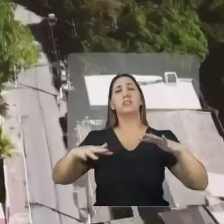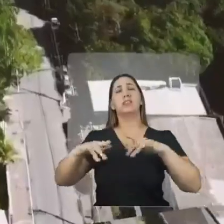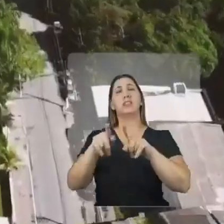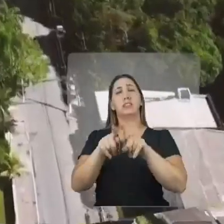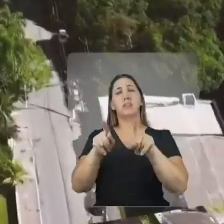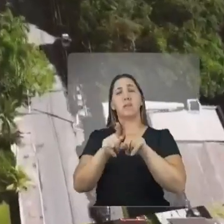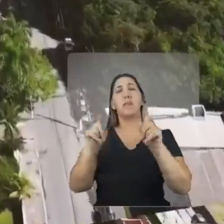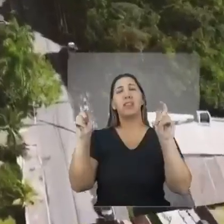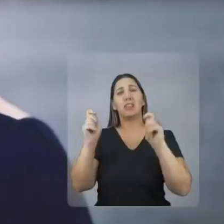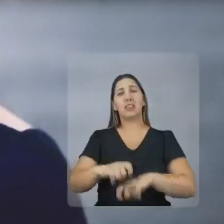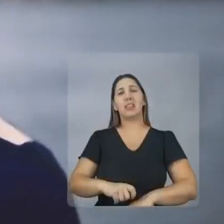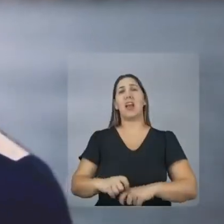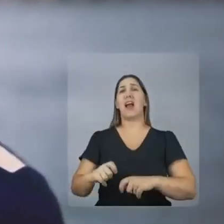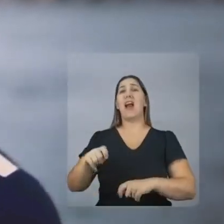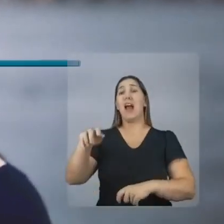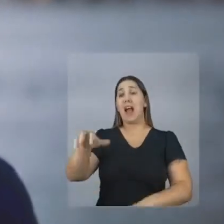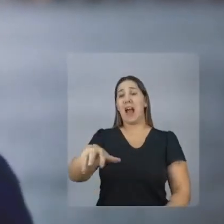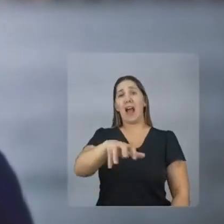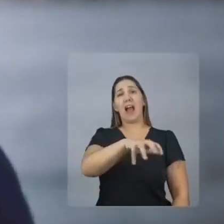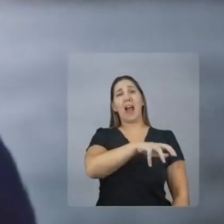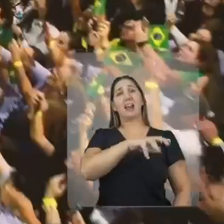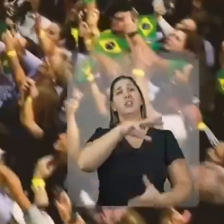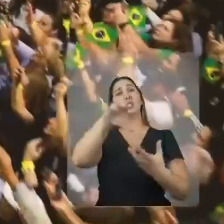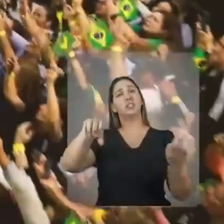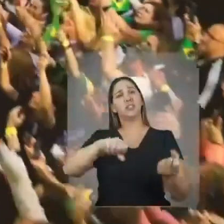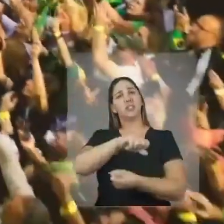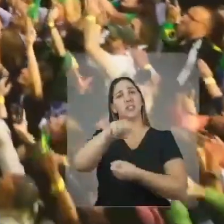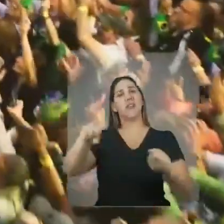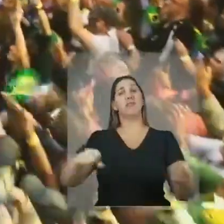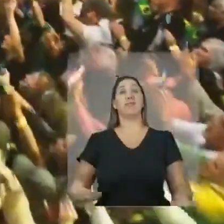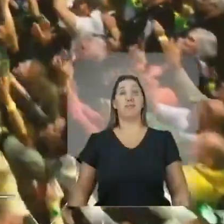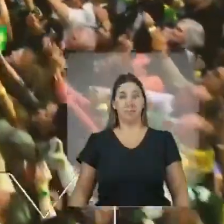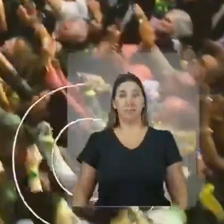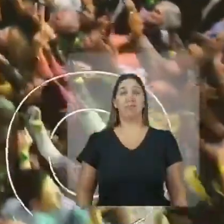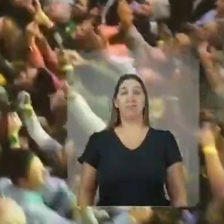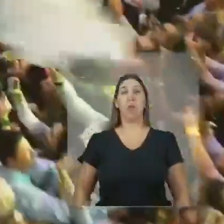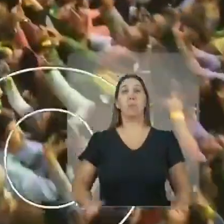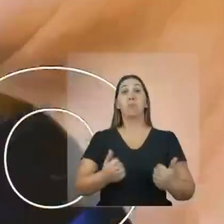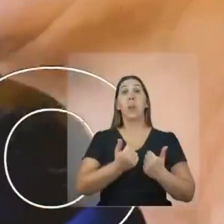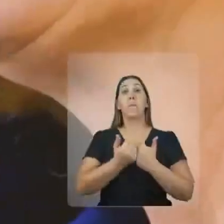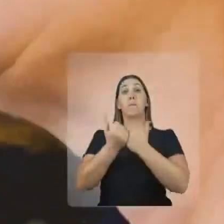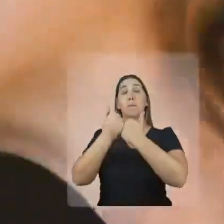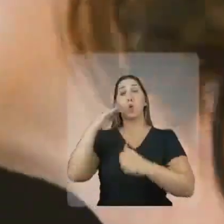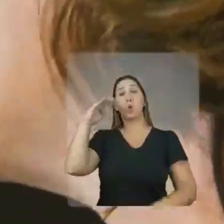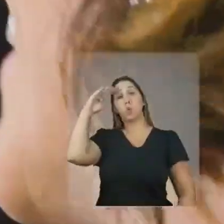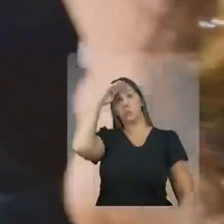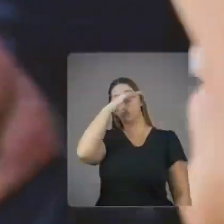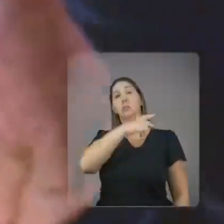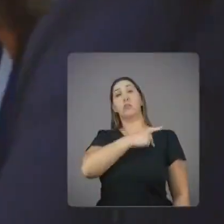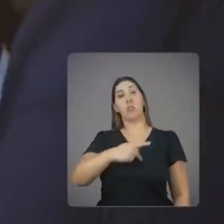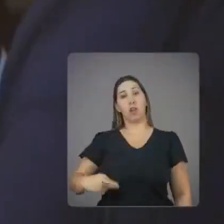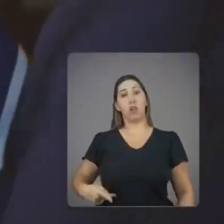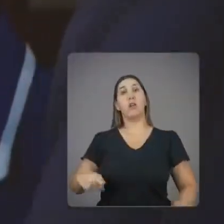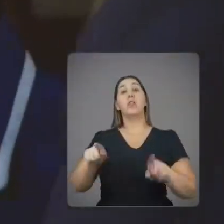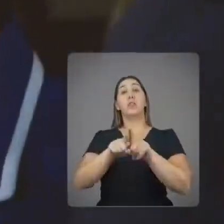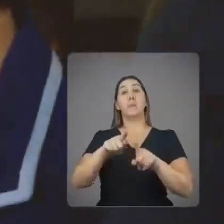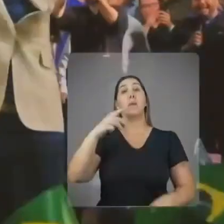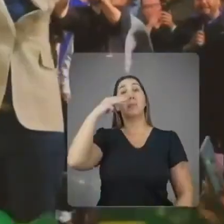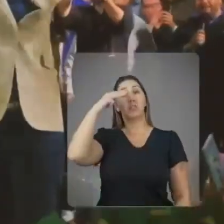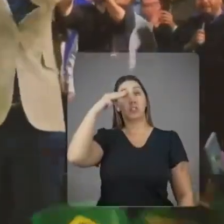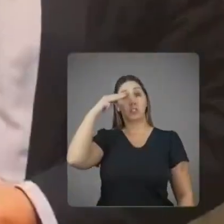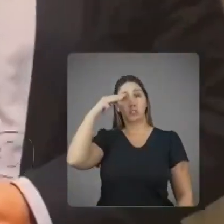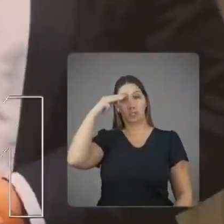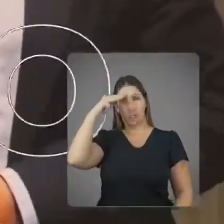continental de Santos de forma sustentável. Rosana conta com o apoio do presidente Jair Bolsonaro e Michele